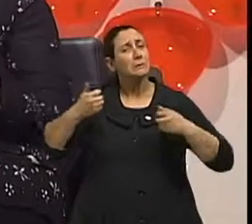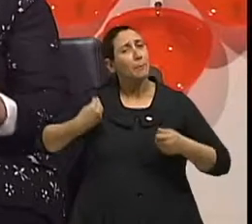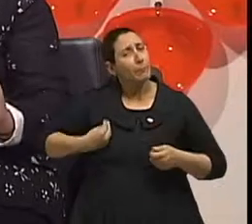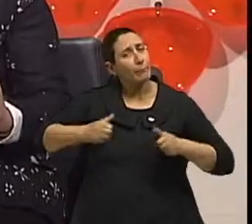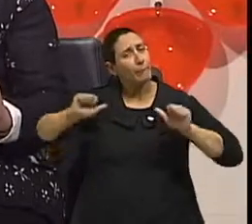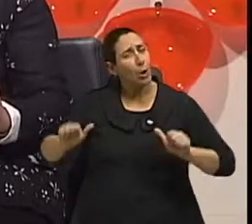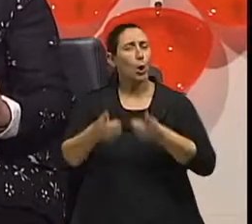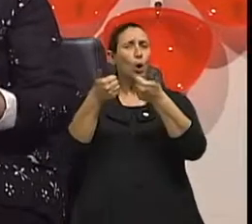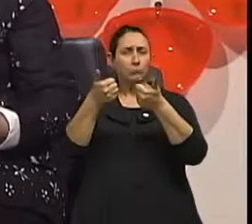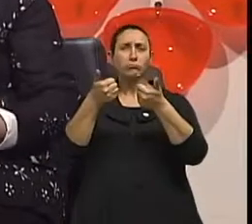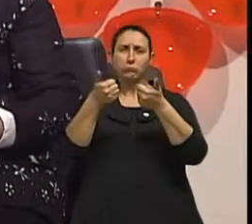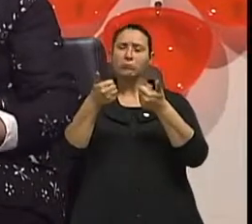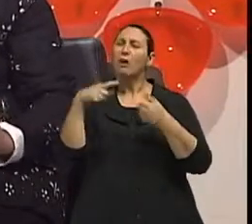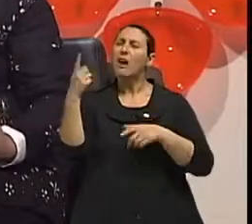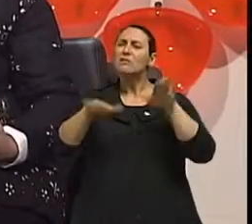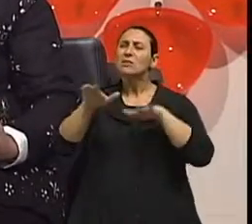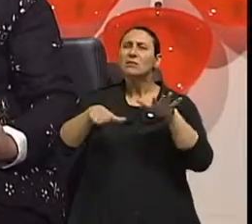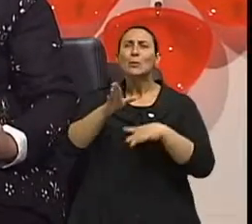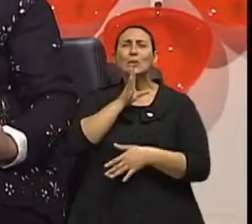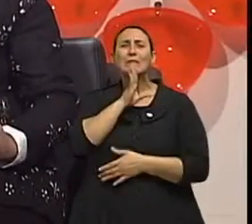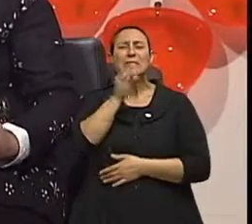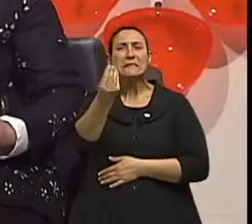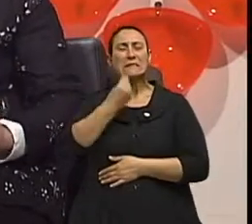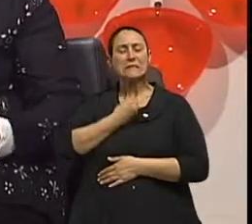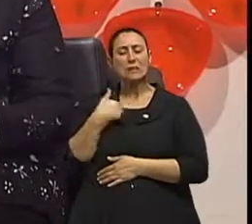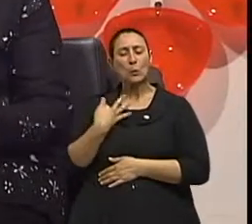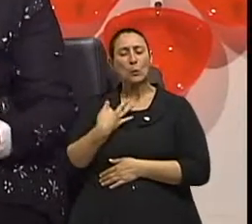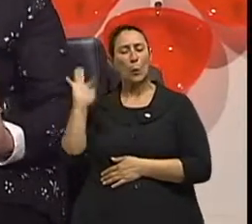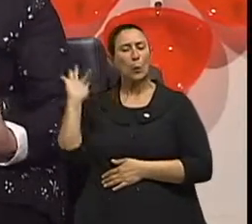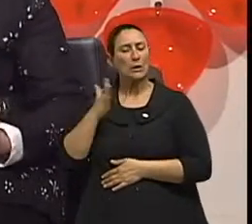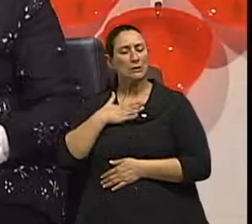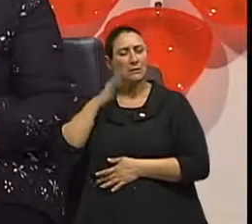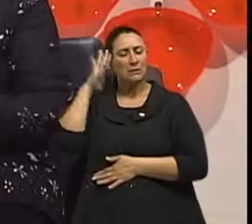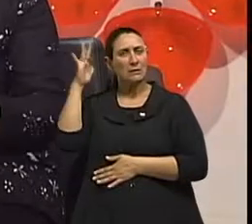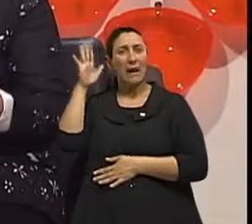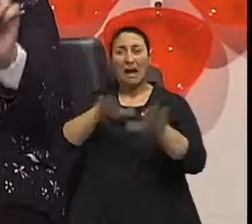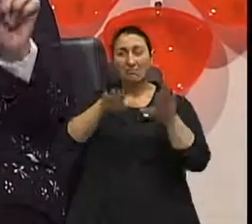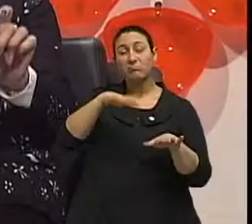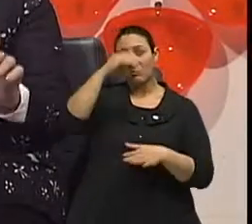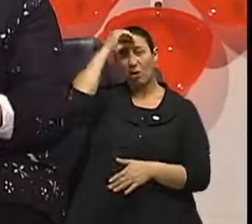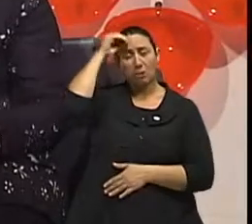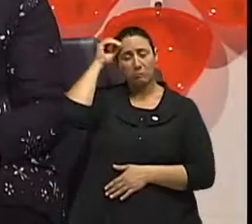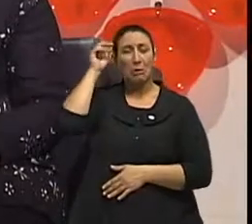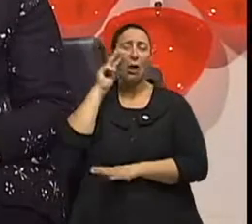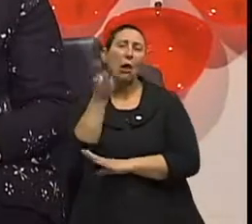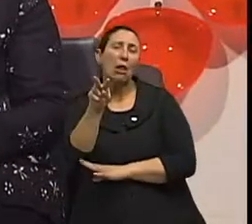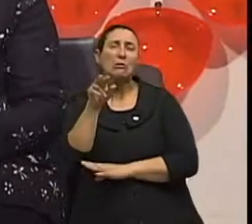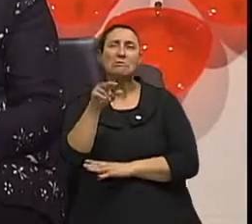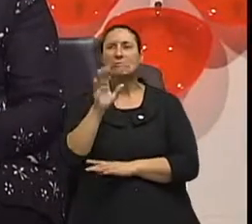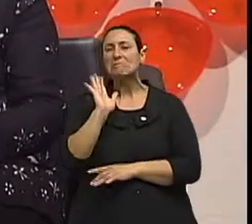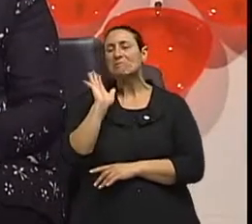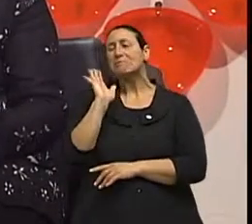temos dúvida disso. Às vezes o conhecimento dói um pouquinho, né? Às vezes o mais ignorante talvez uma